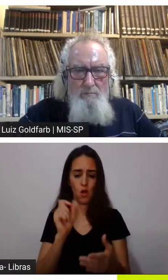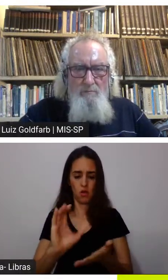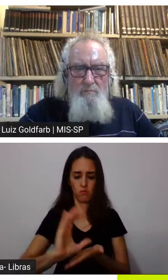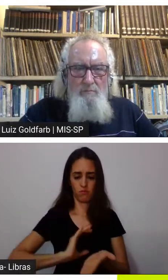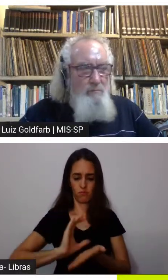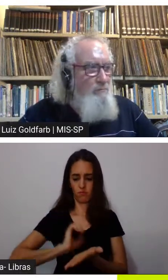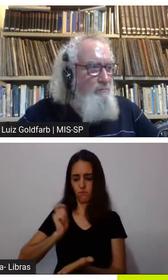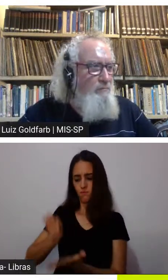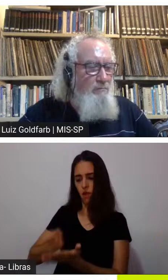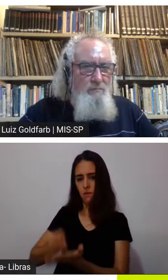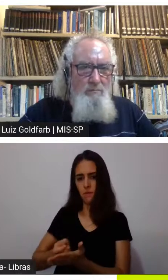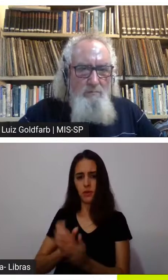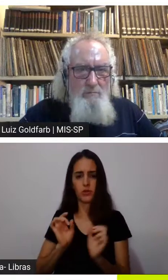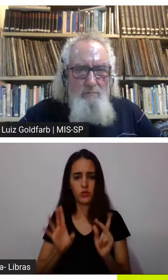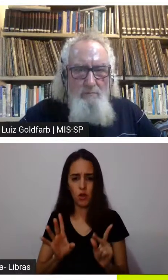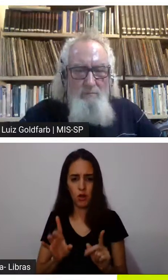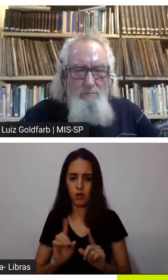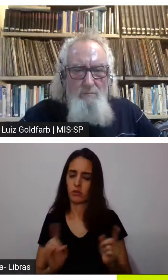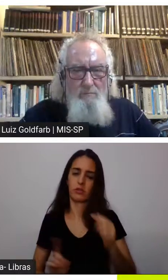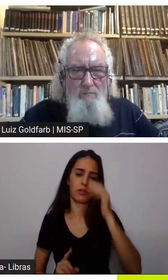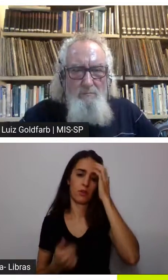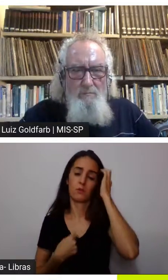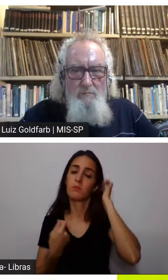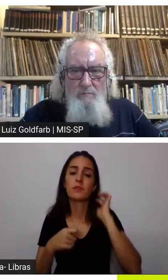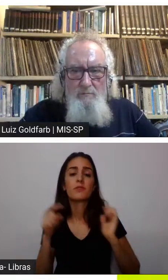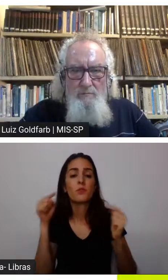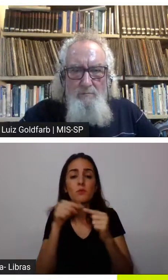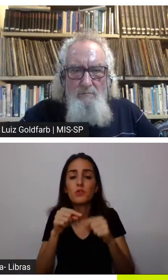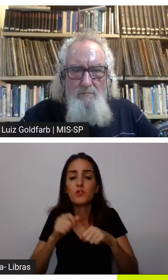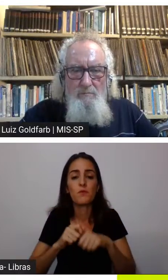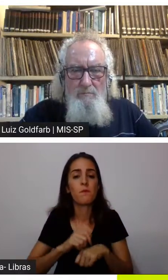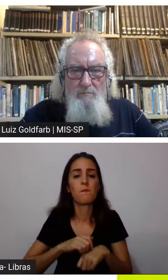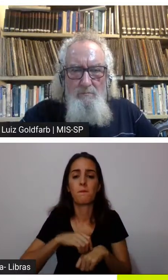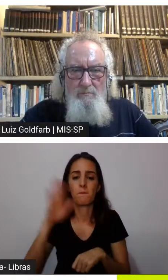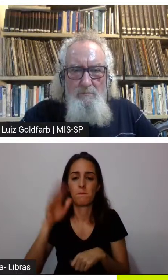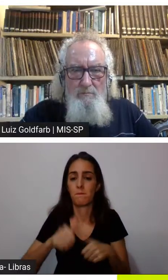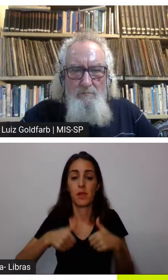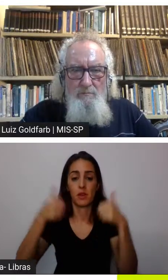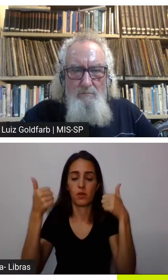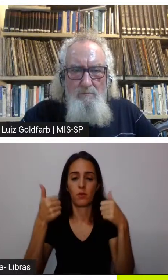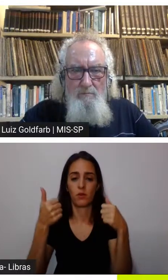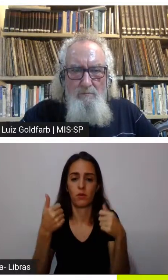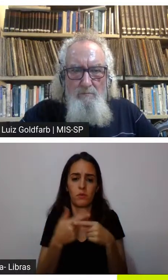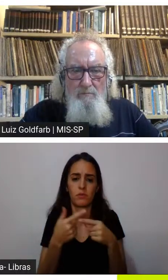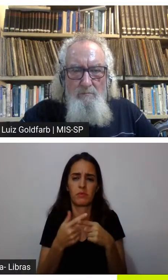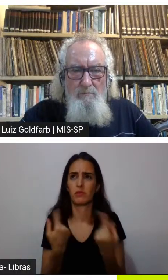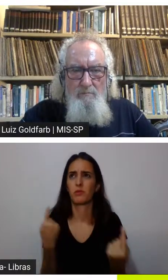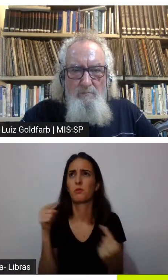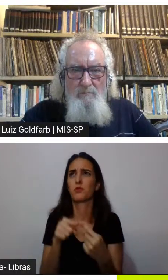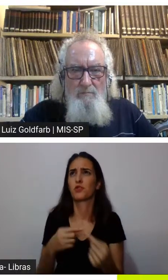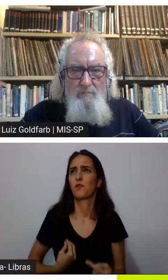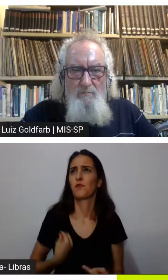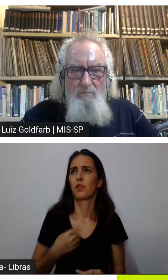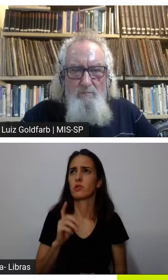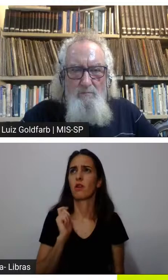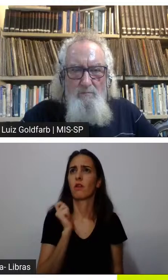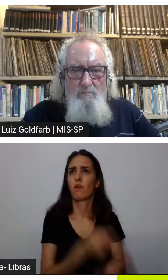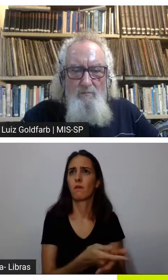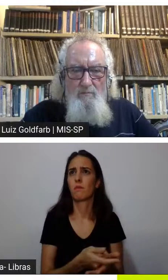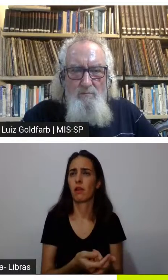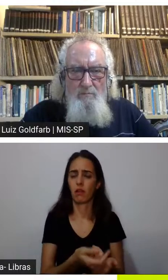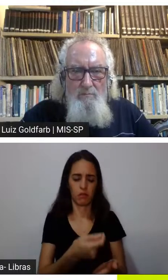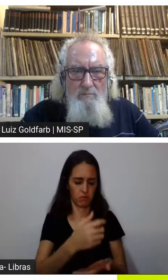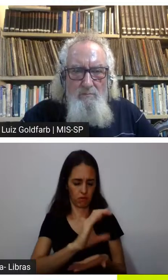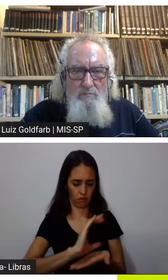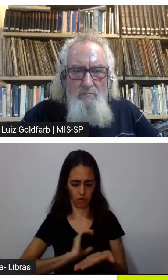enfim até porque digamos que cada vez mais me parece um propósito estúpido a gente está indo para um abismo e vai